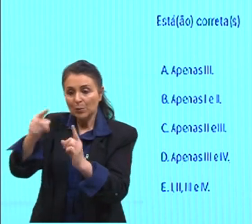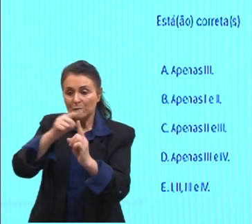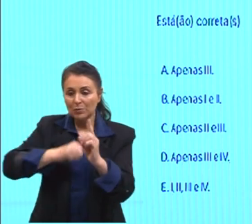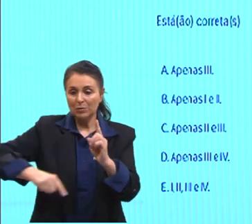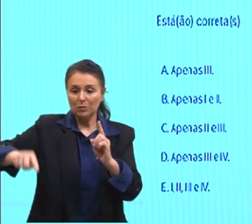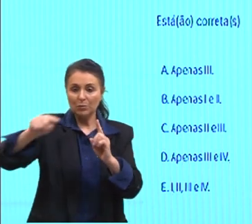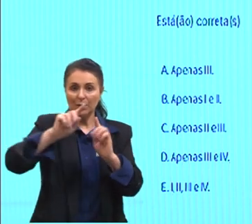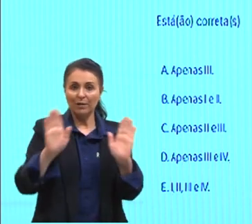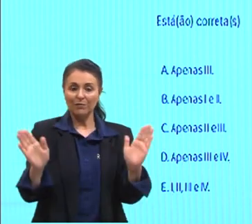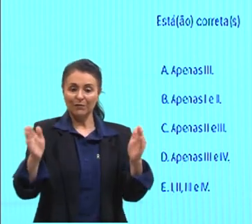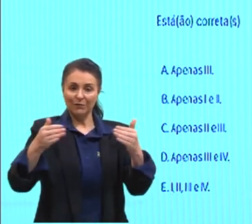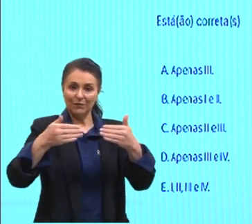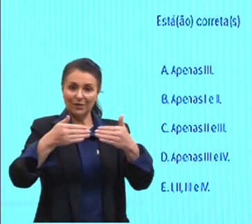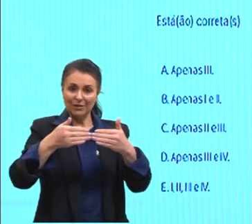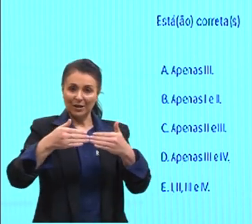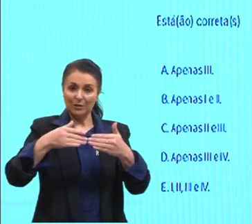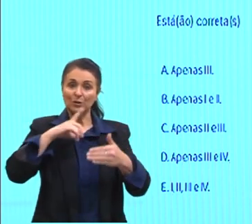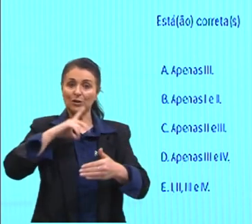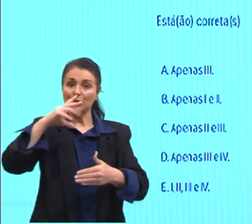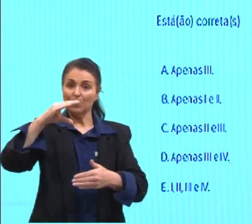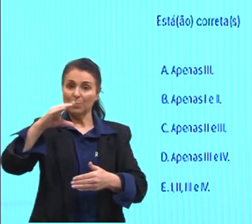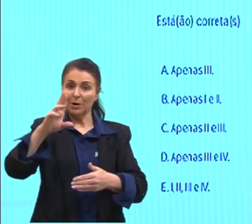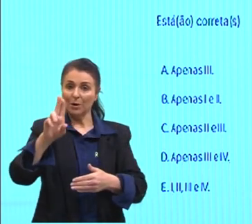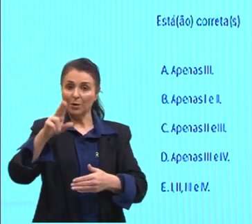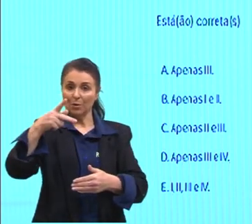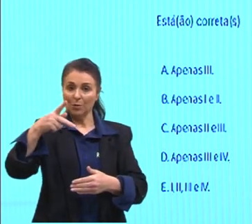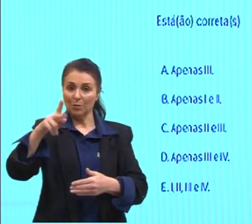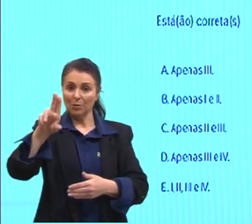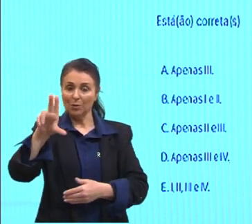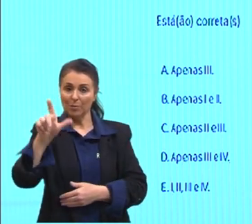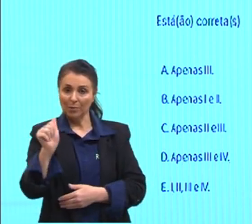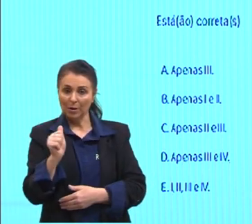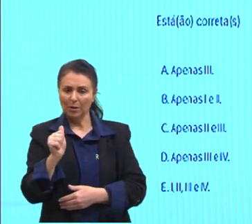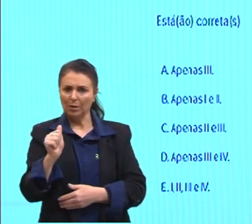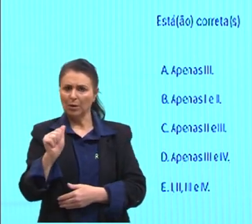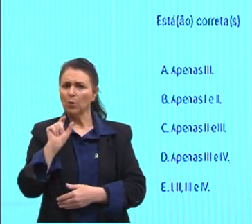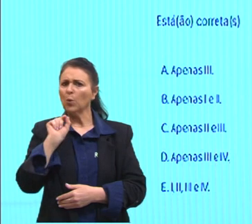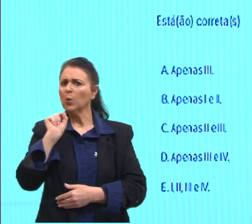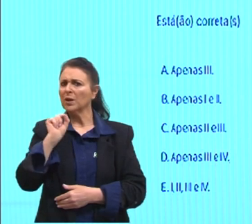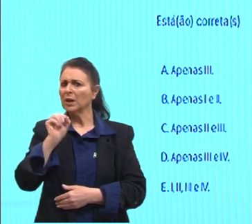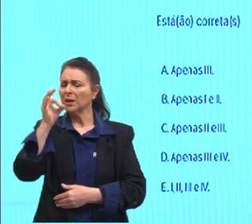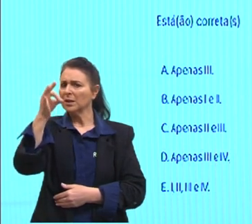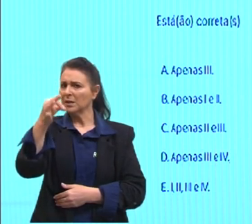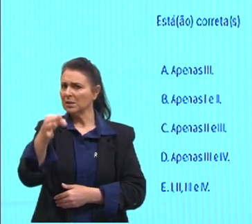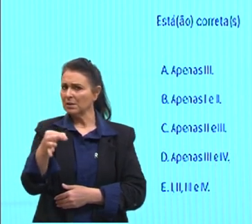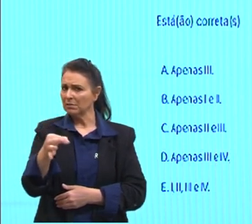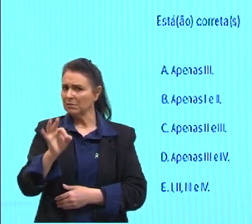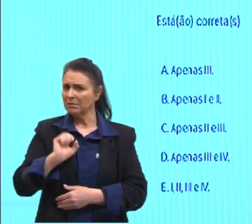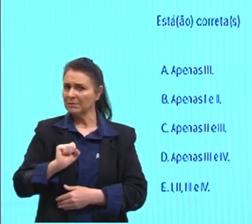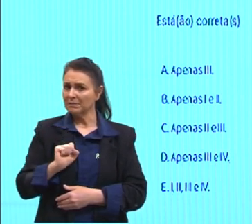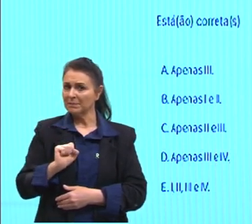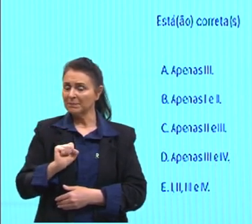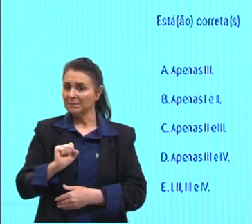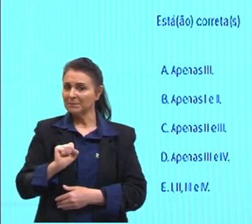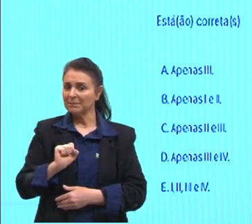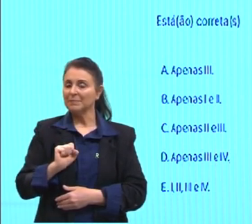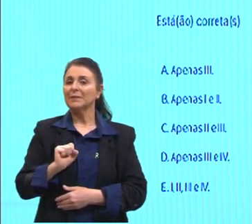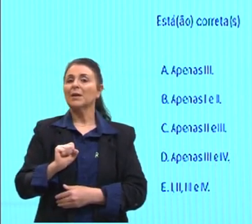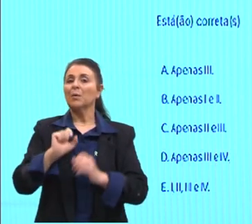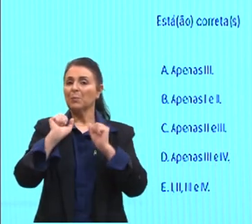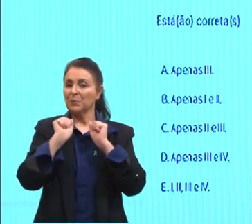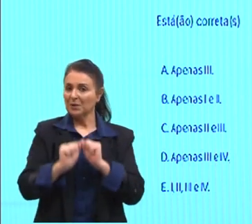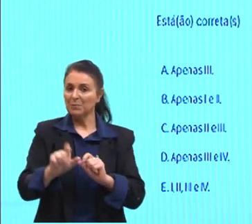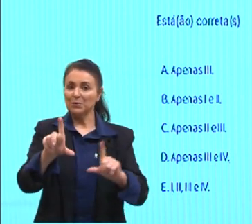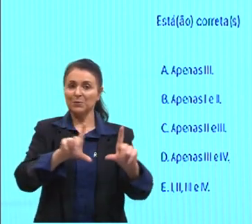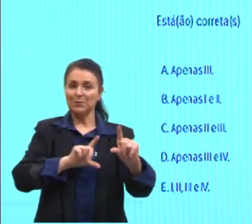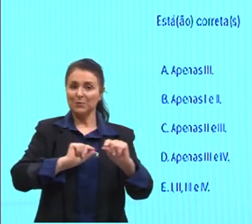por uma cúpula. Então, quais as alternativas estão corretas aqui? Nós podemos assinar